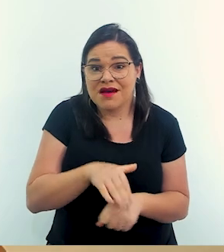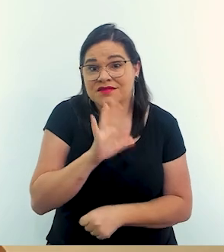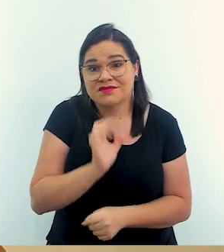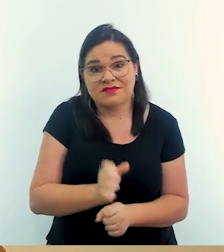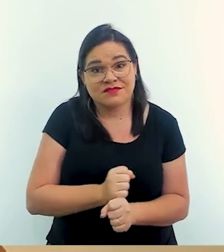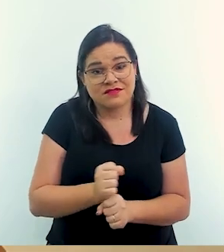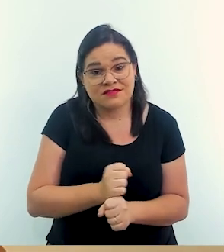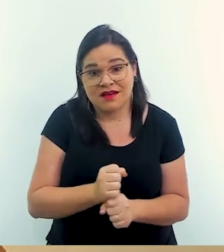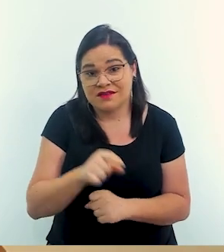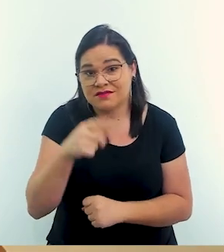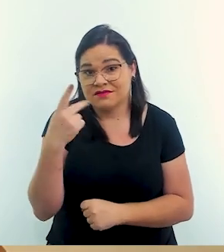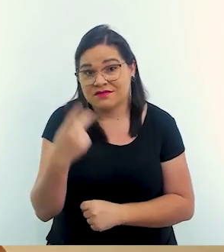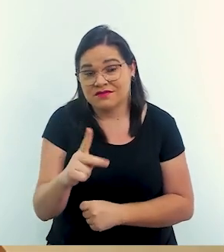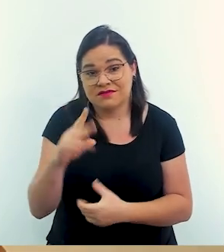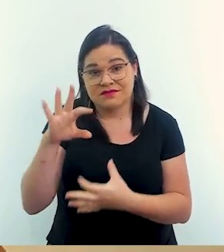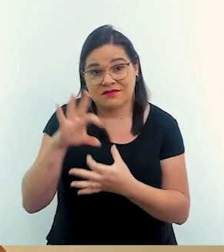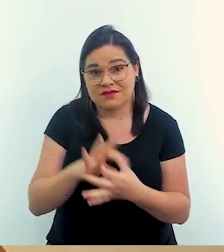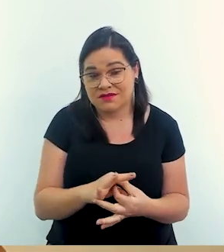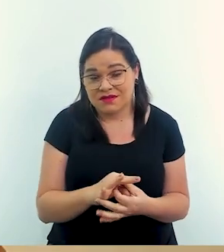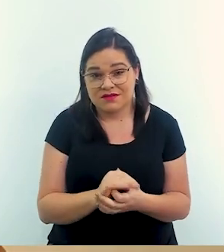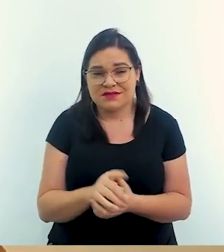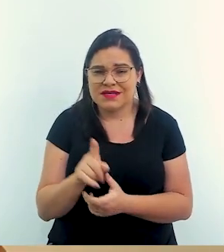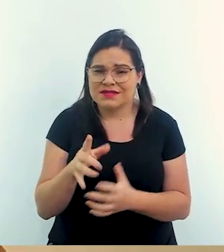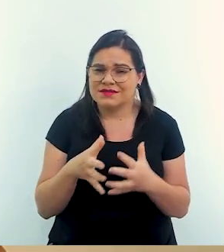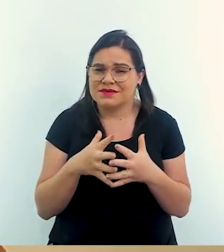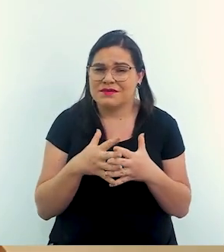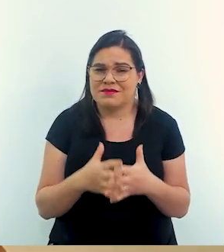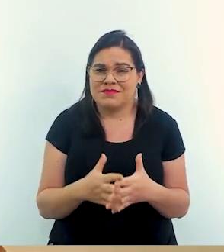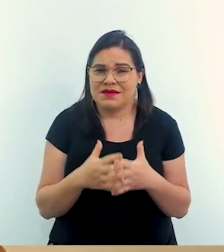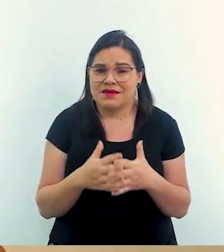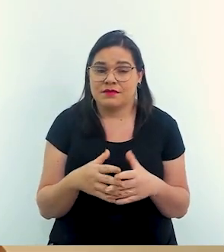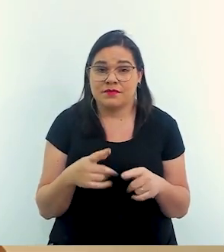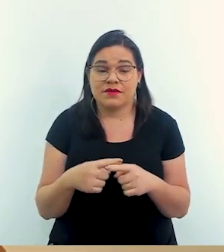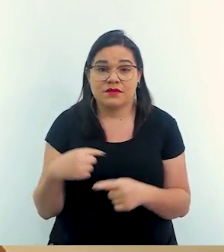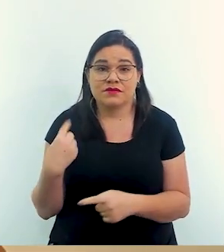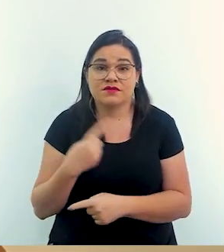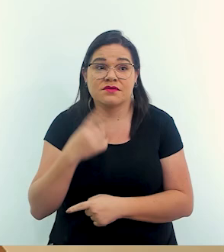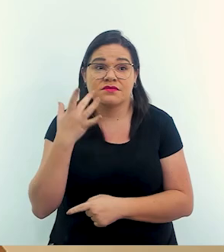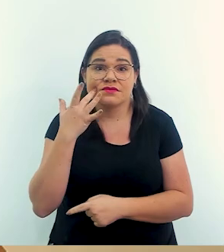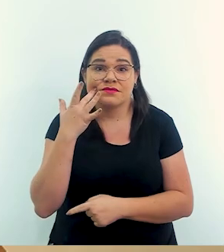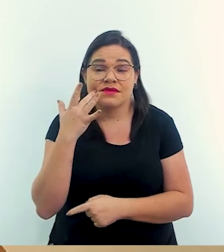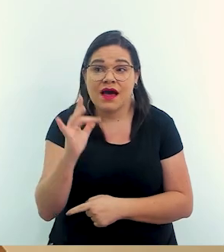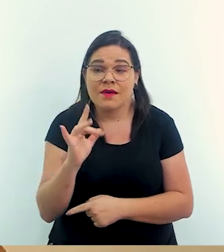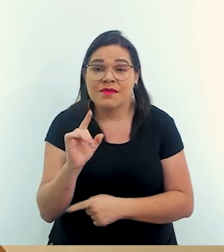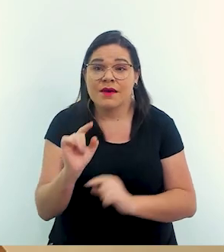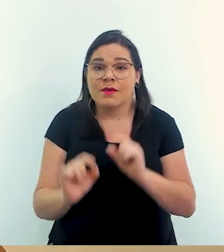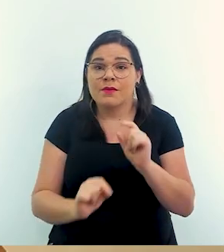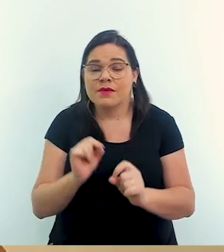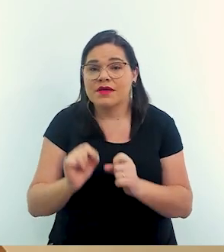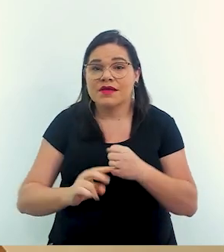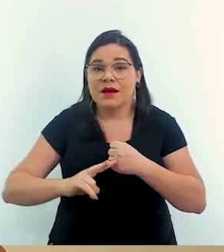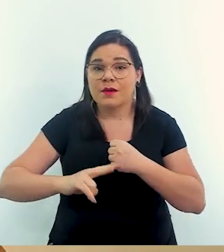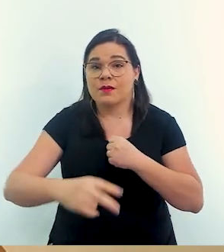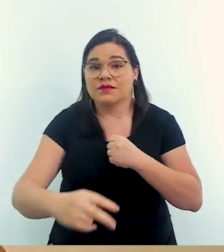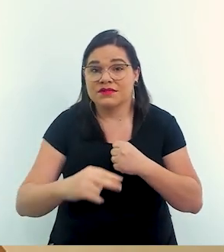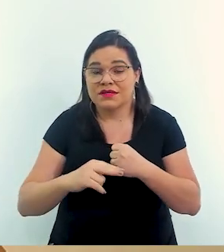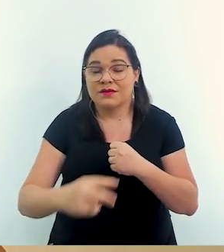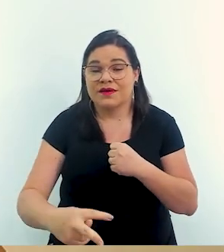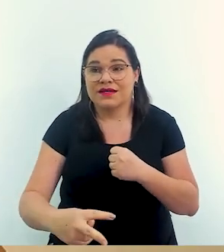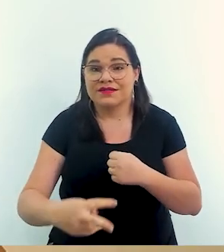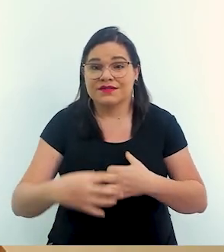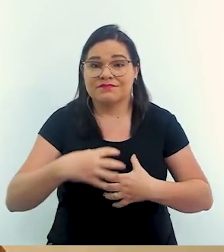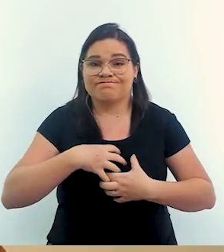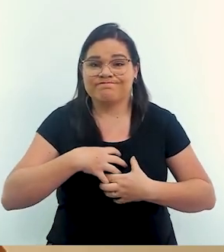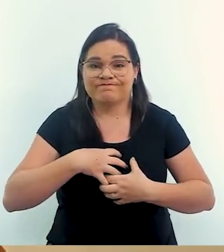mais de ano nessa situação. E isso é muito complicado porque a gente não sabe o que isso vai causar